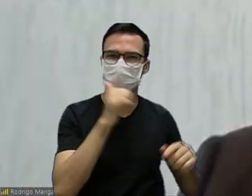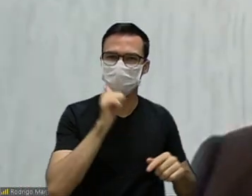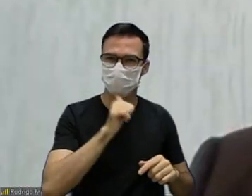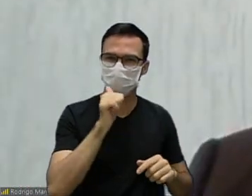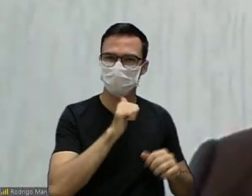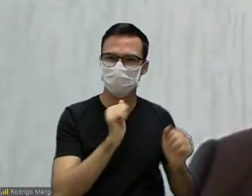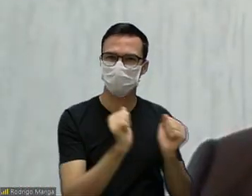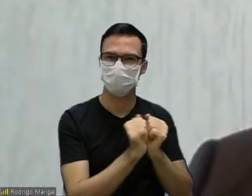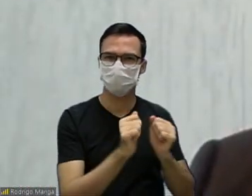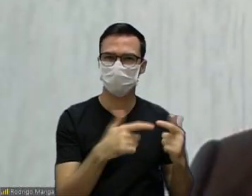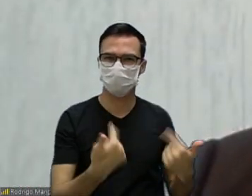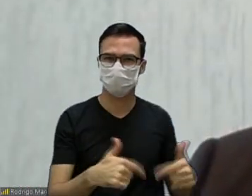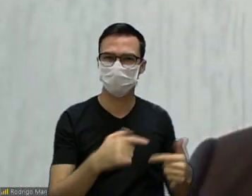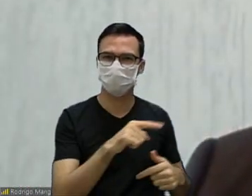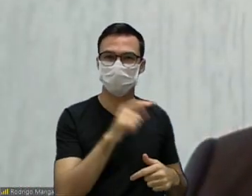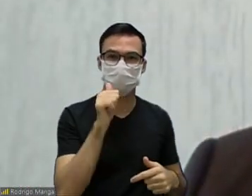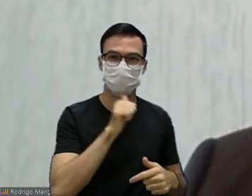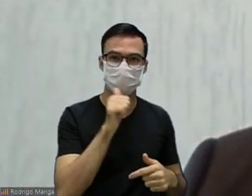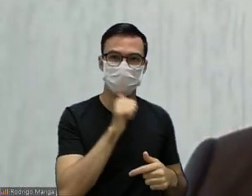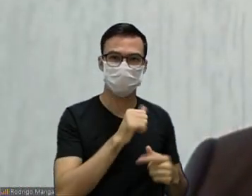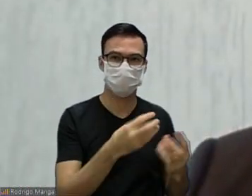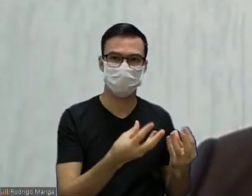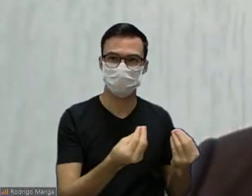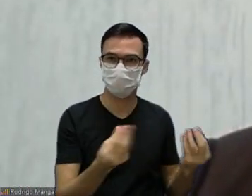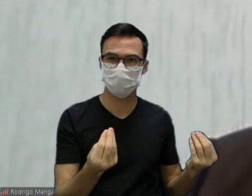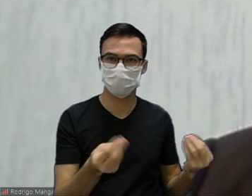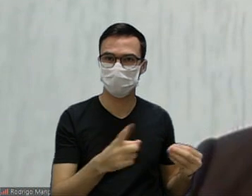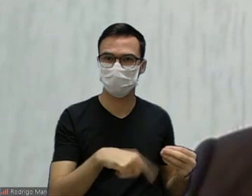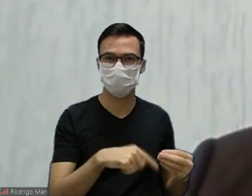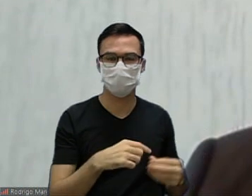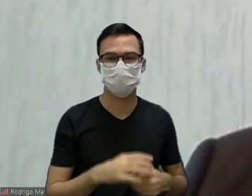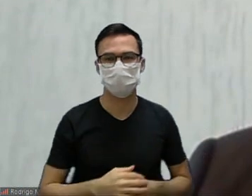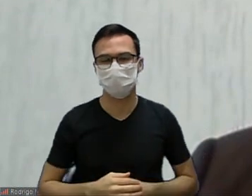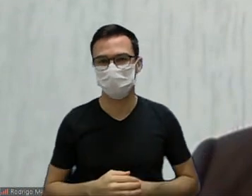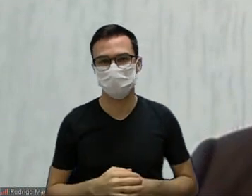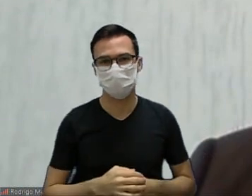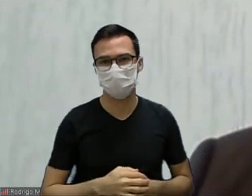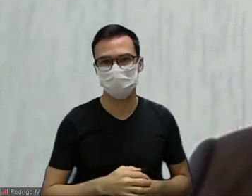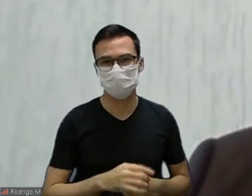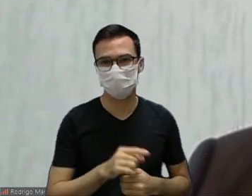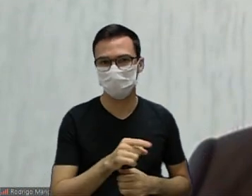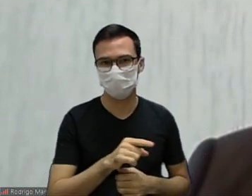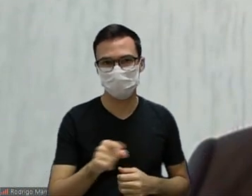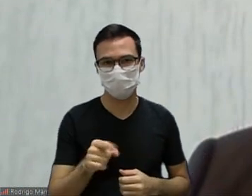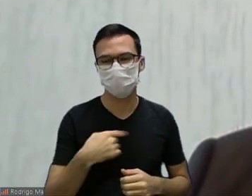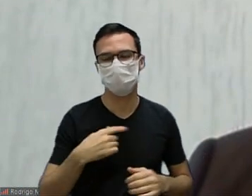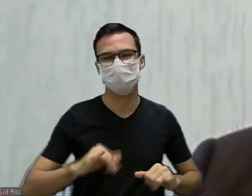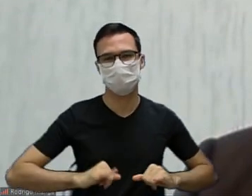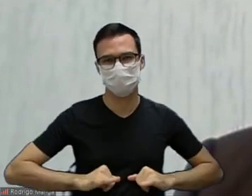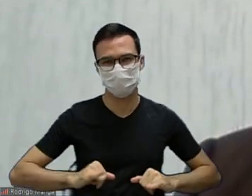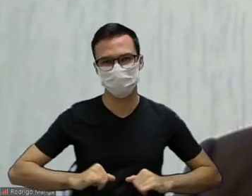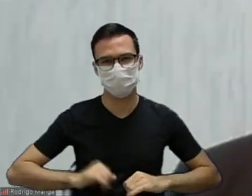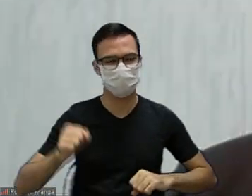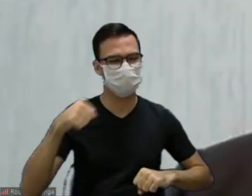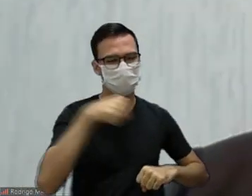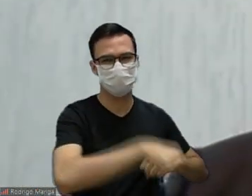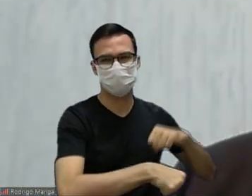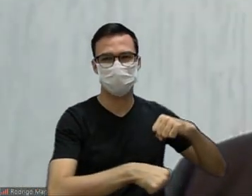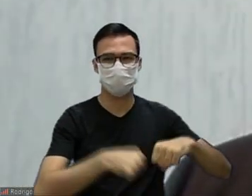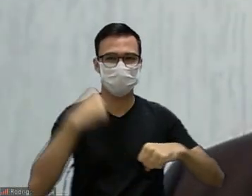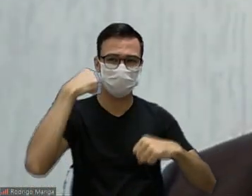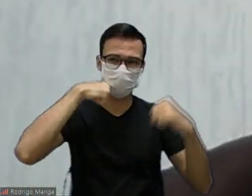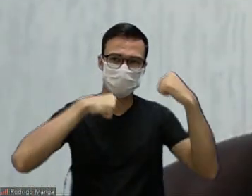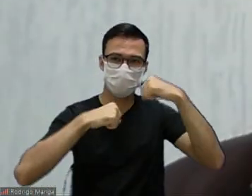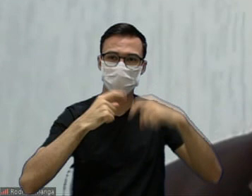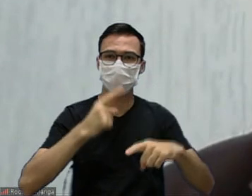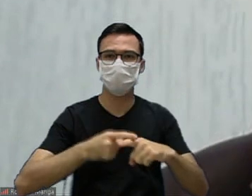nesse sentido mas muitas dessas mulheres elas continuam com seus maridos até sofrendo agressões porque elas são